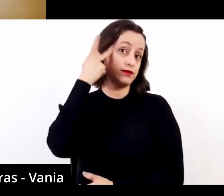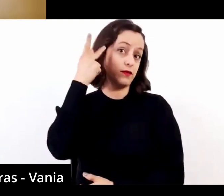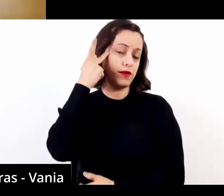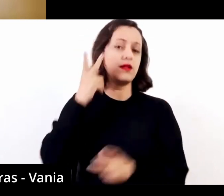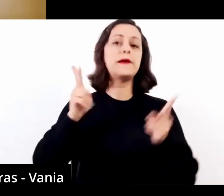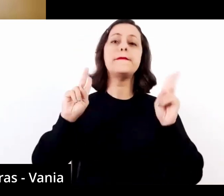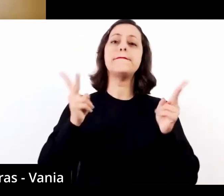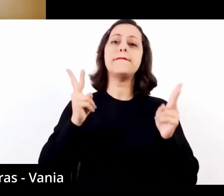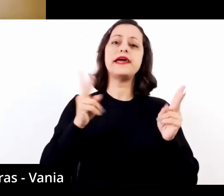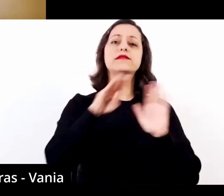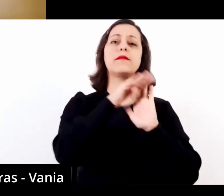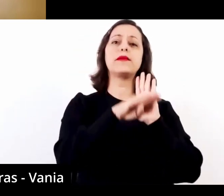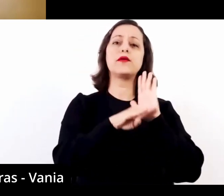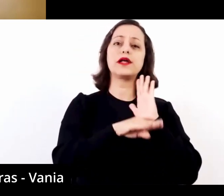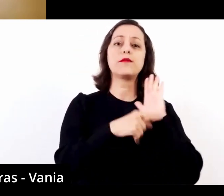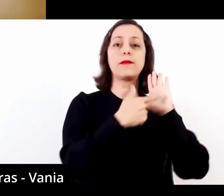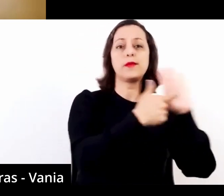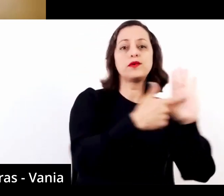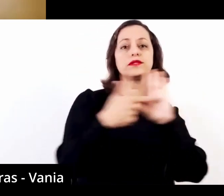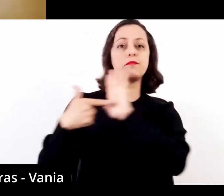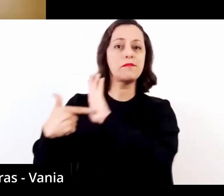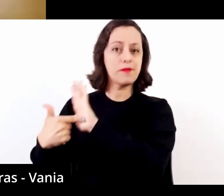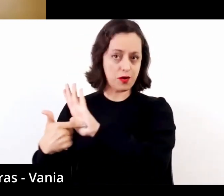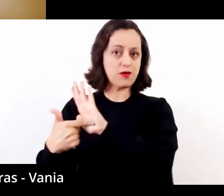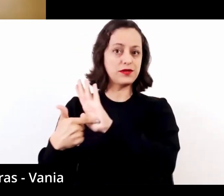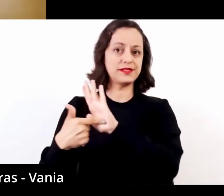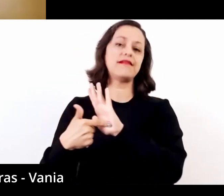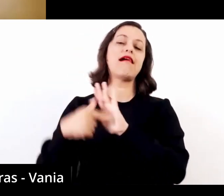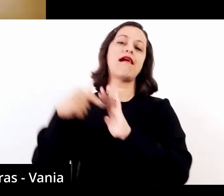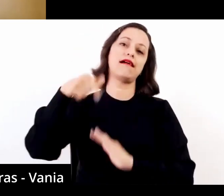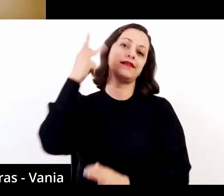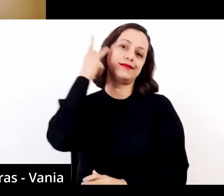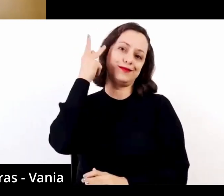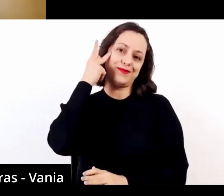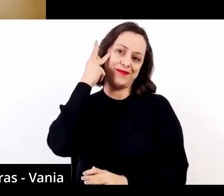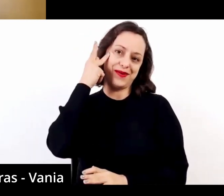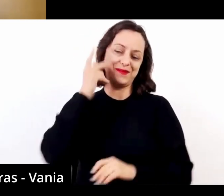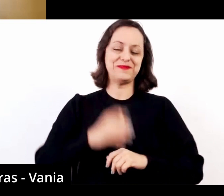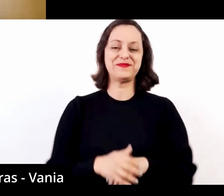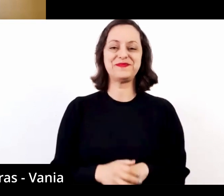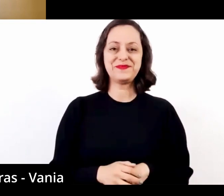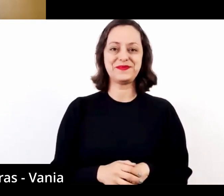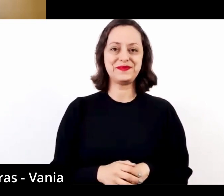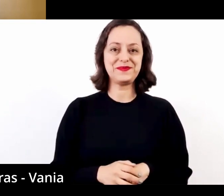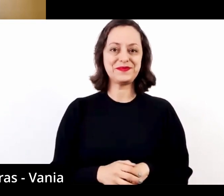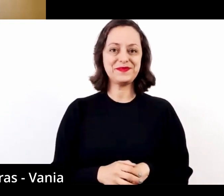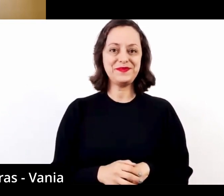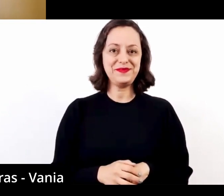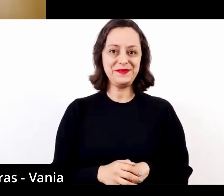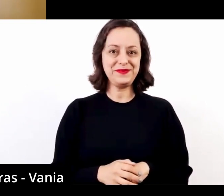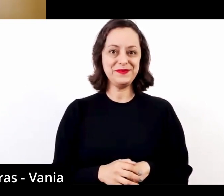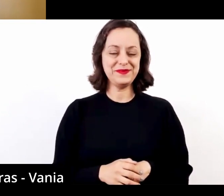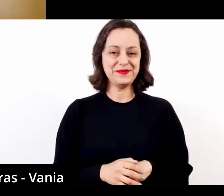o mesmo programa apresentado em Tatuí será apresentado nesse teatro.